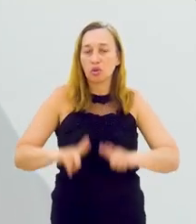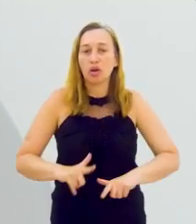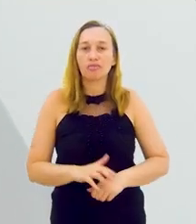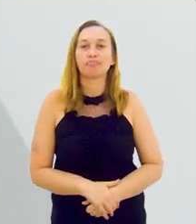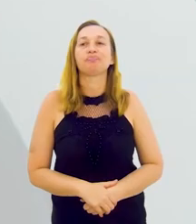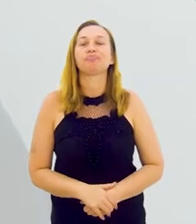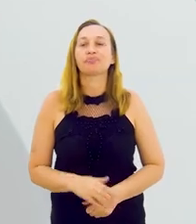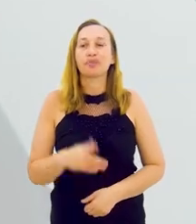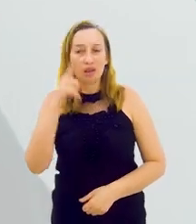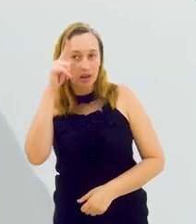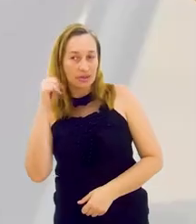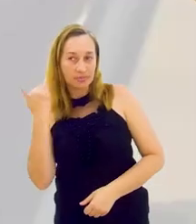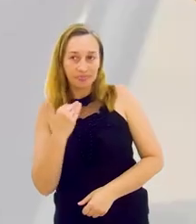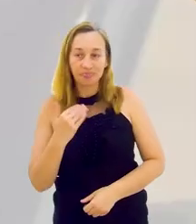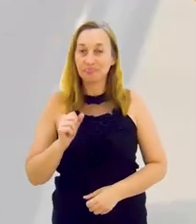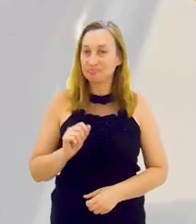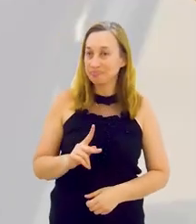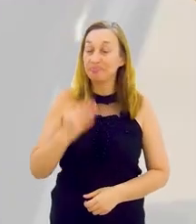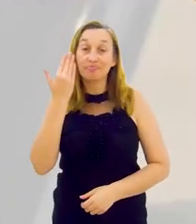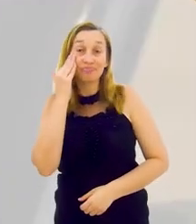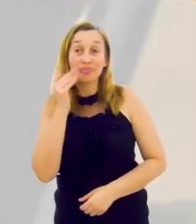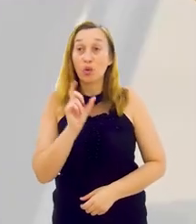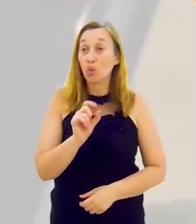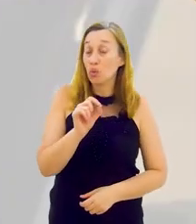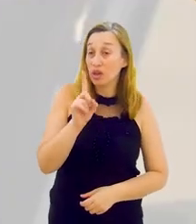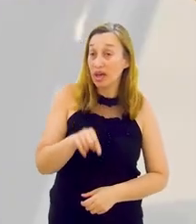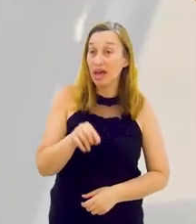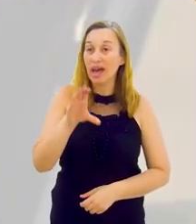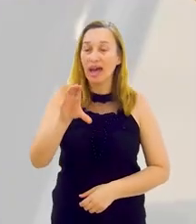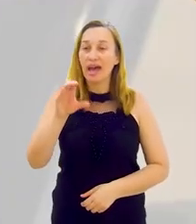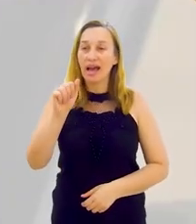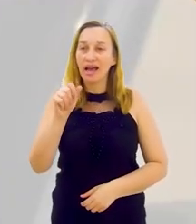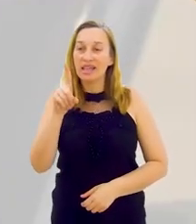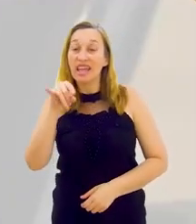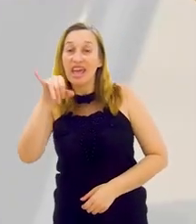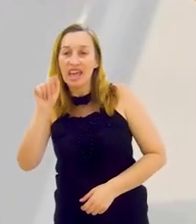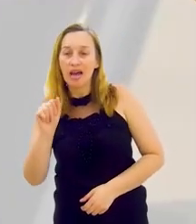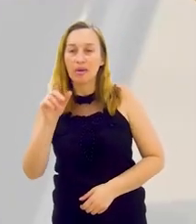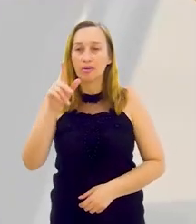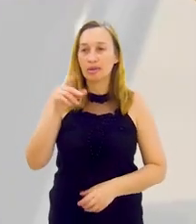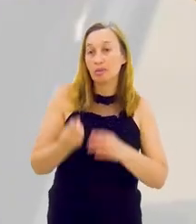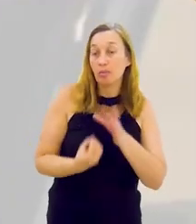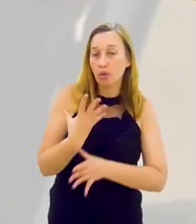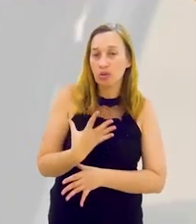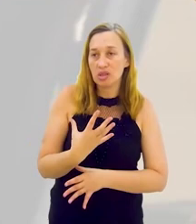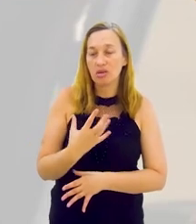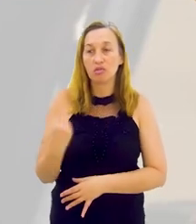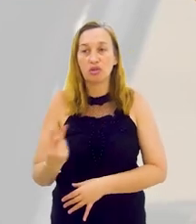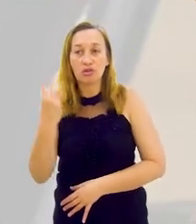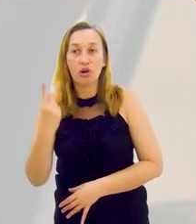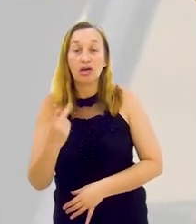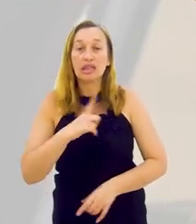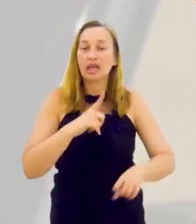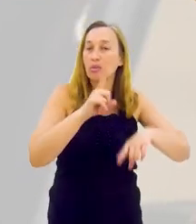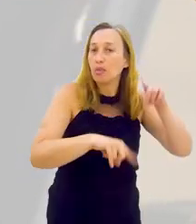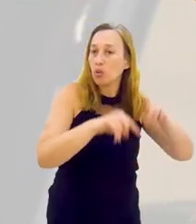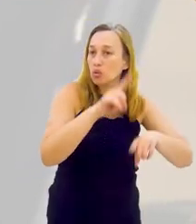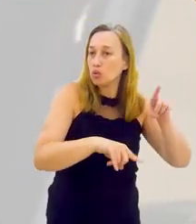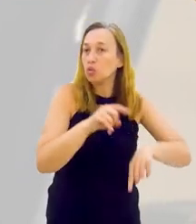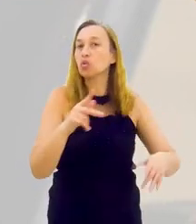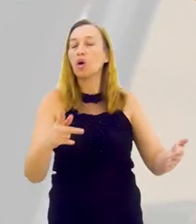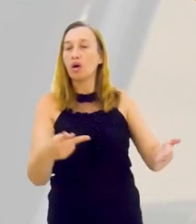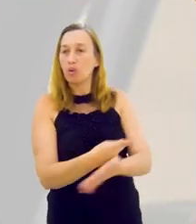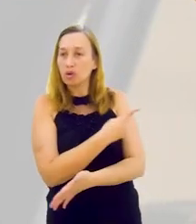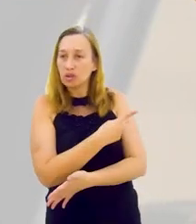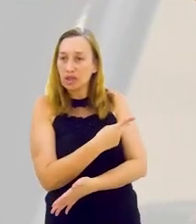desenvolvimento local. Ok, Geisa. Primeiramente, entender o que é a cadeia produtiva, uma cadeia de valor. onde você tem produtos,